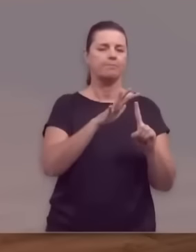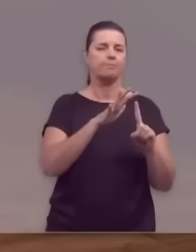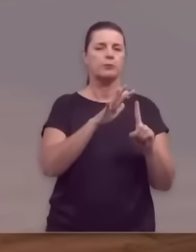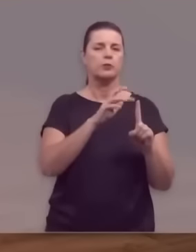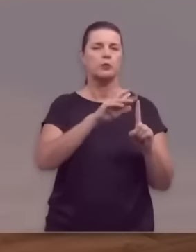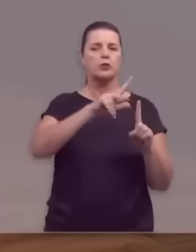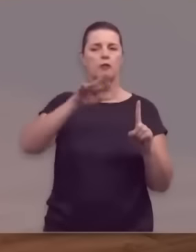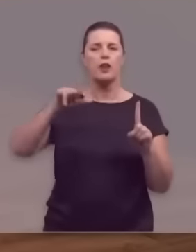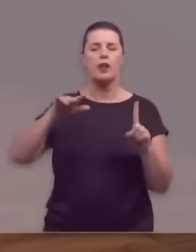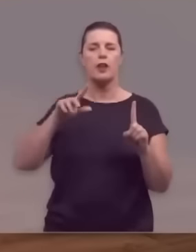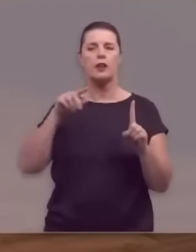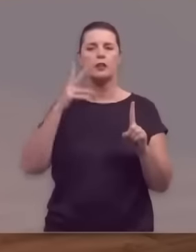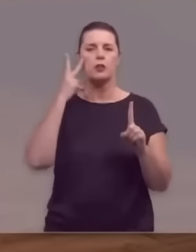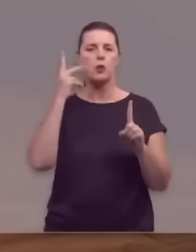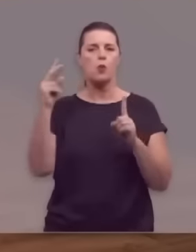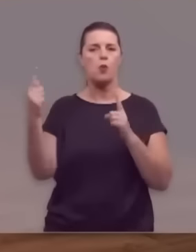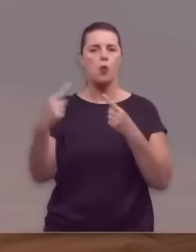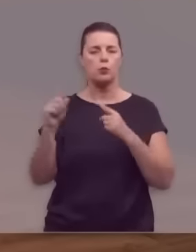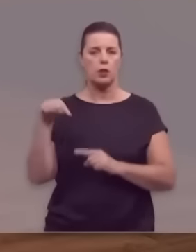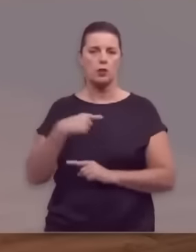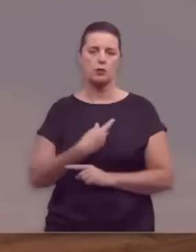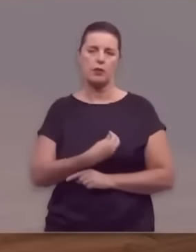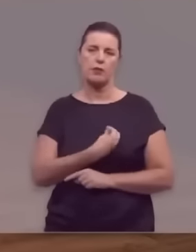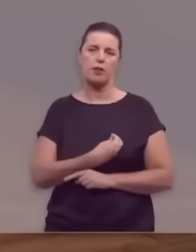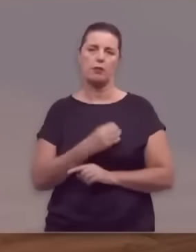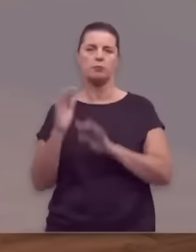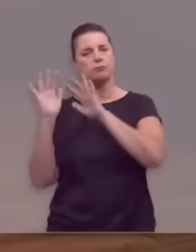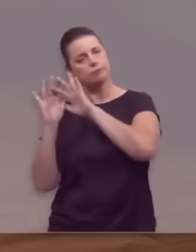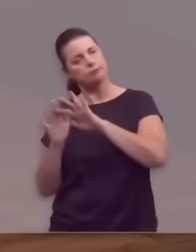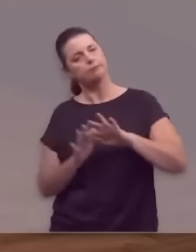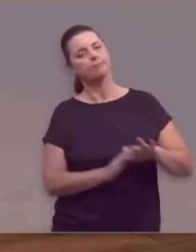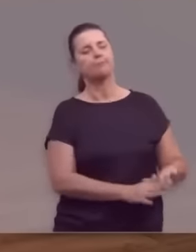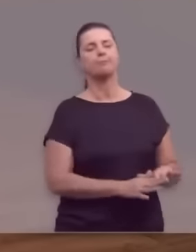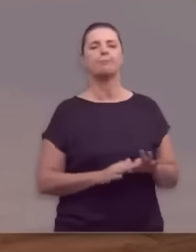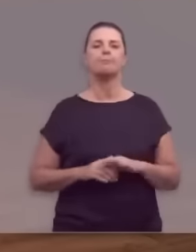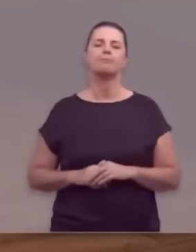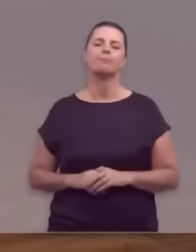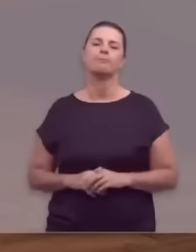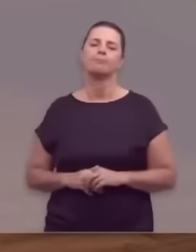tantas que rondam e rosnam ao nosso redor.